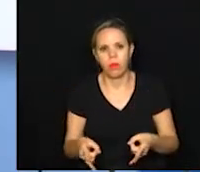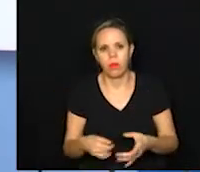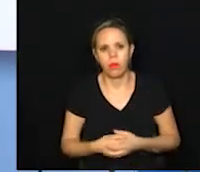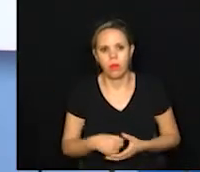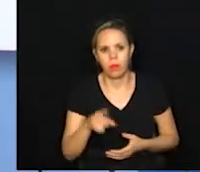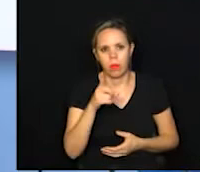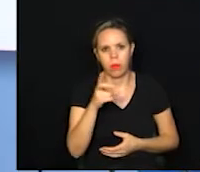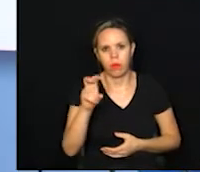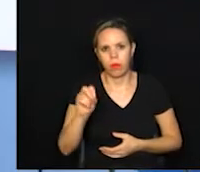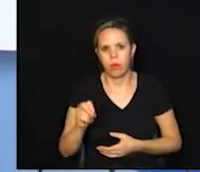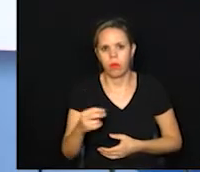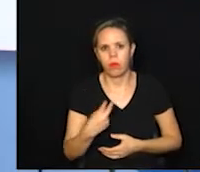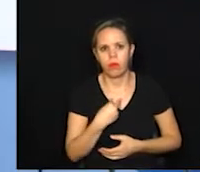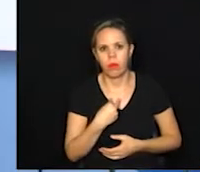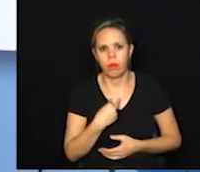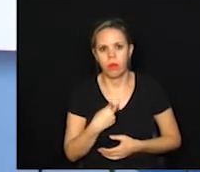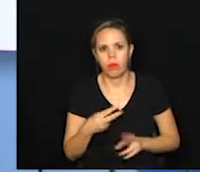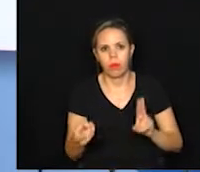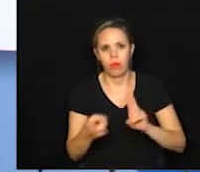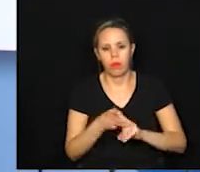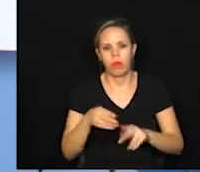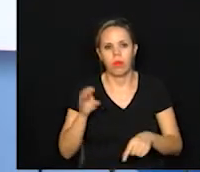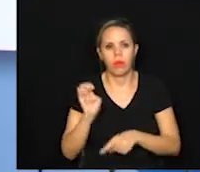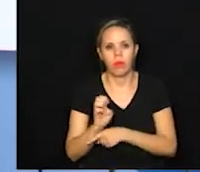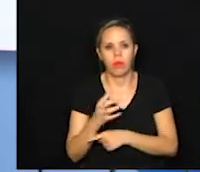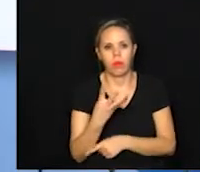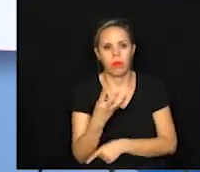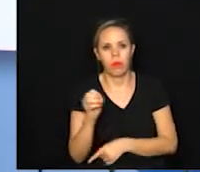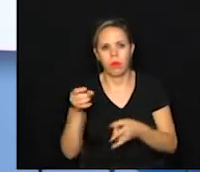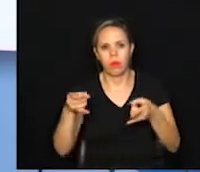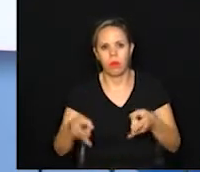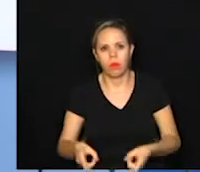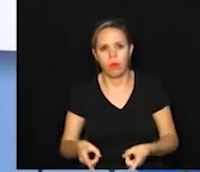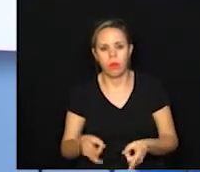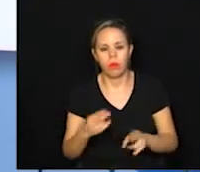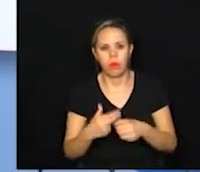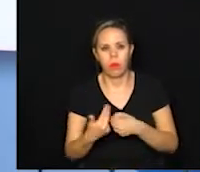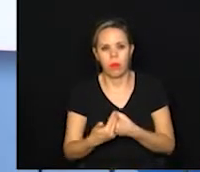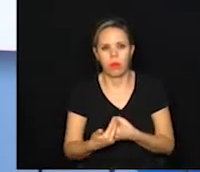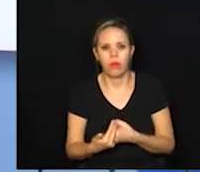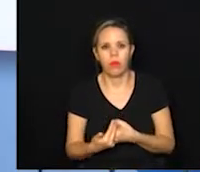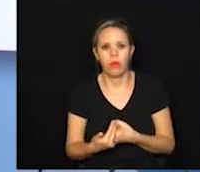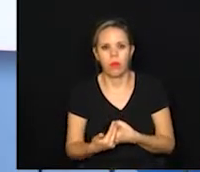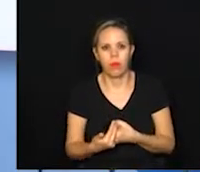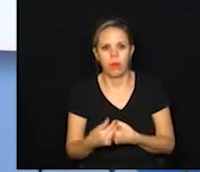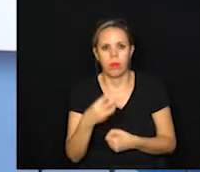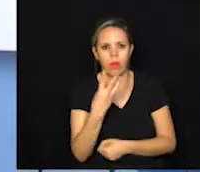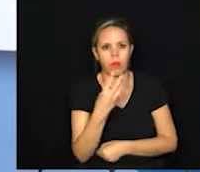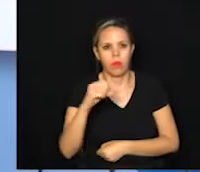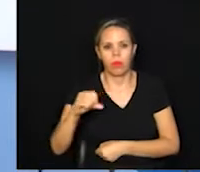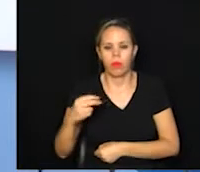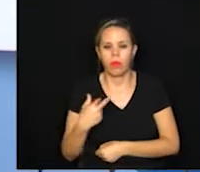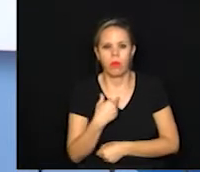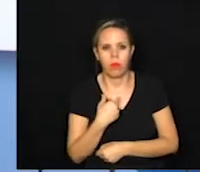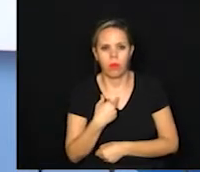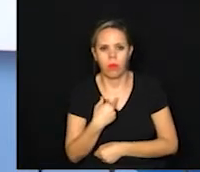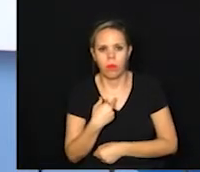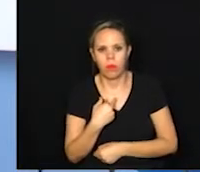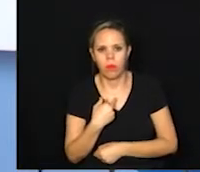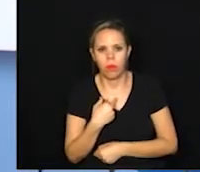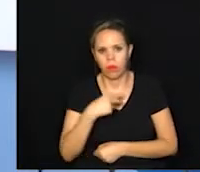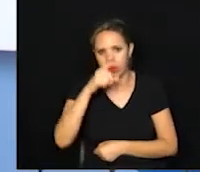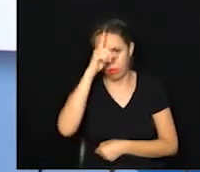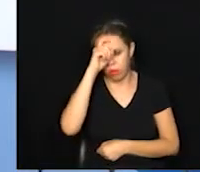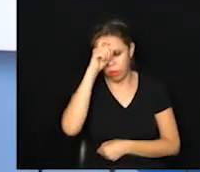150 ocupados. No SUS estadual, 40 leitos, que é lá na Unicamp, dos quais 39 ocupados. Na rede